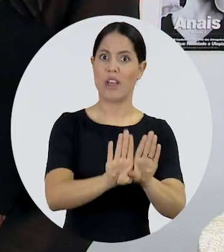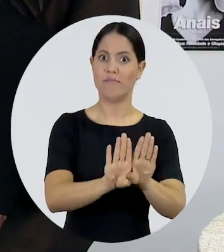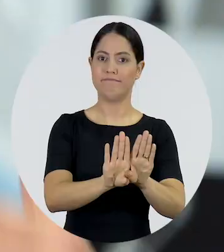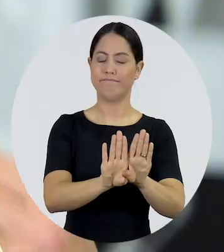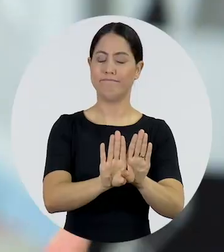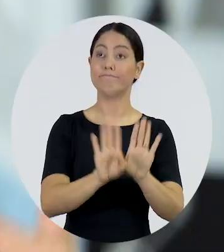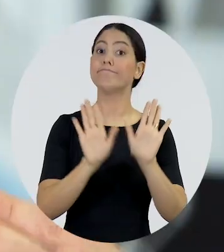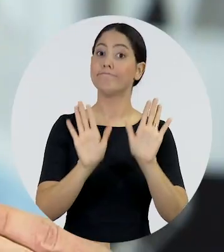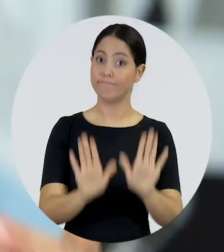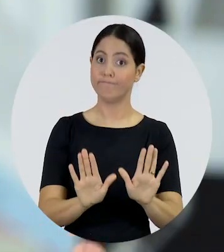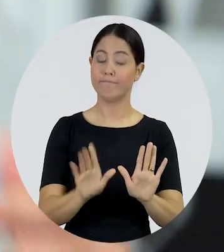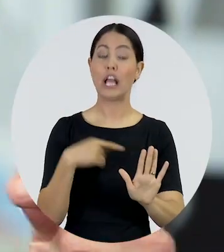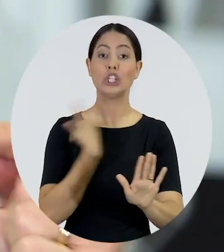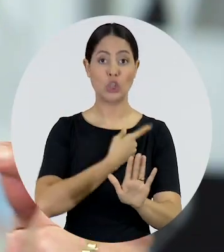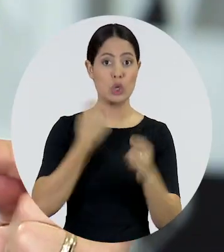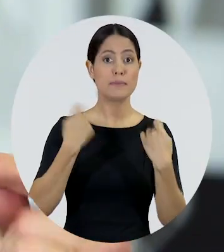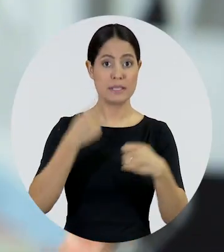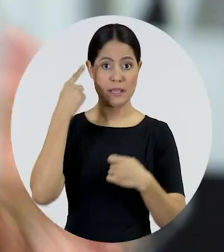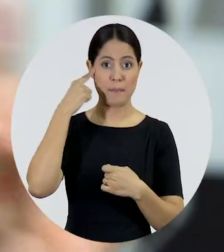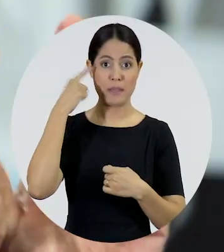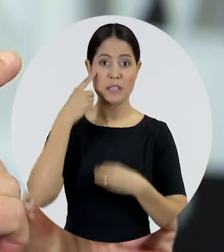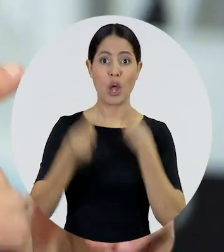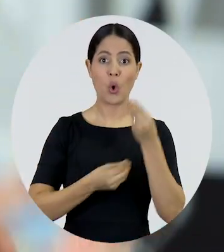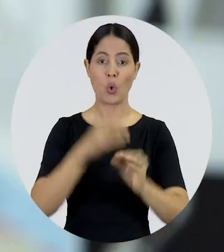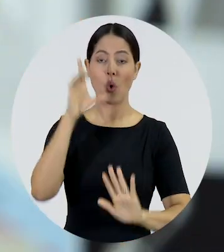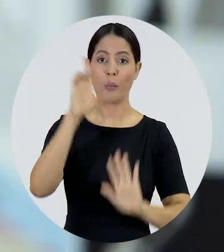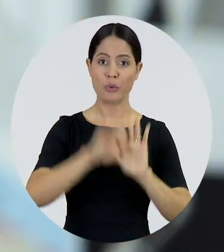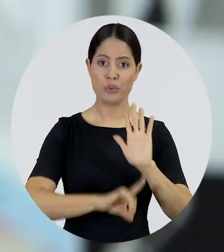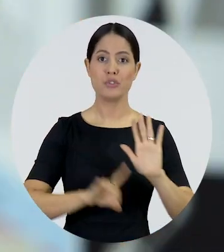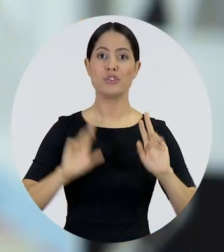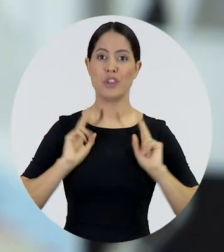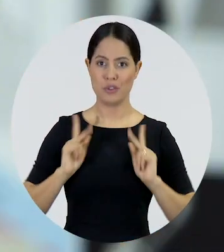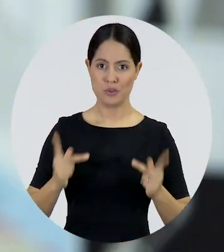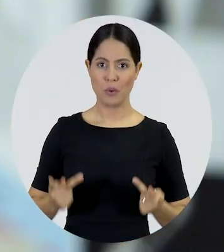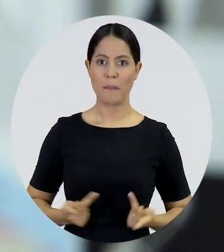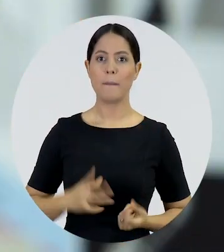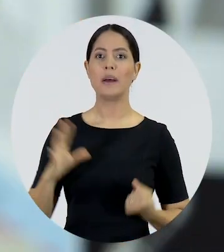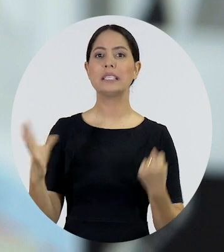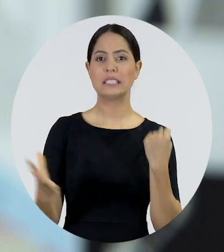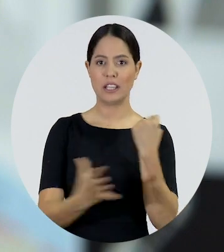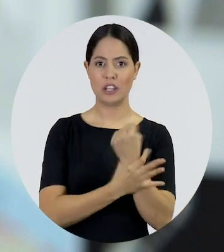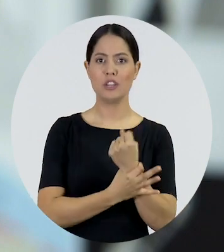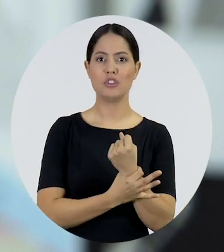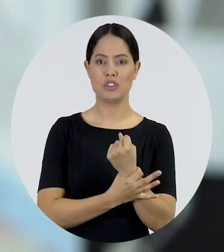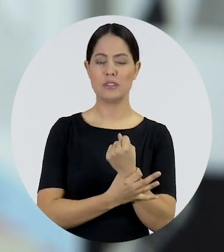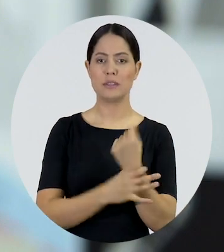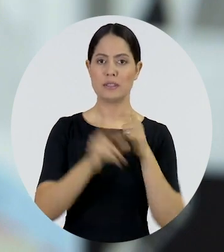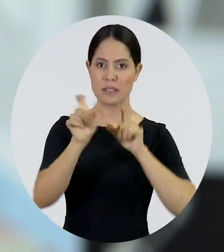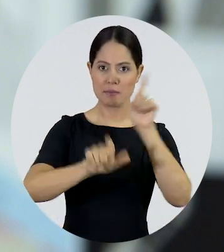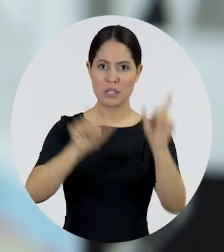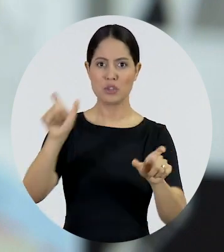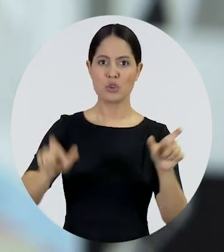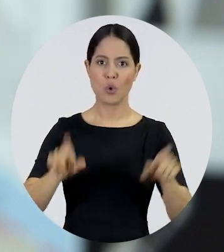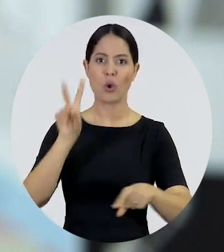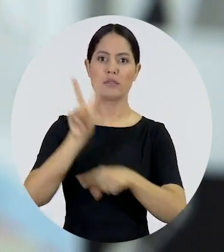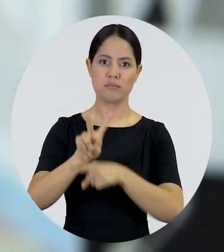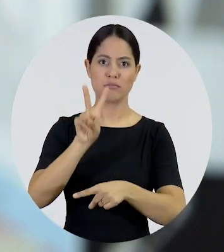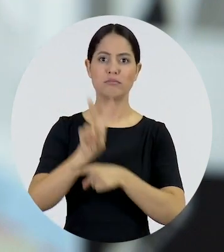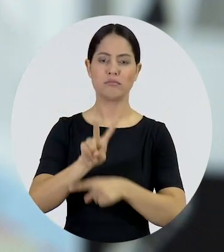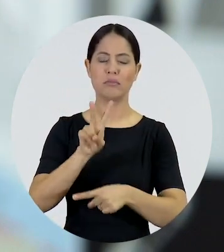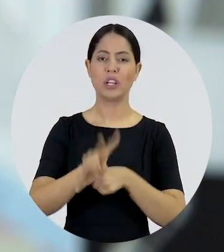precisamos pensar, nós, de redes humanas, o que exige como tema as garantias que todo ser humano tem, como